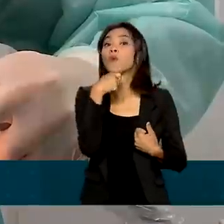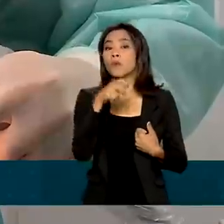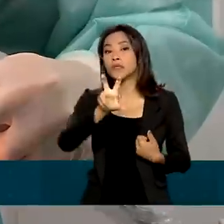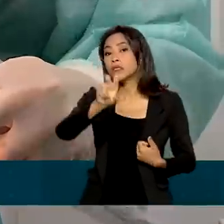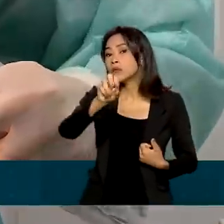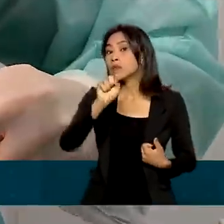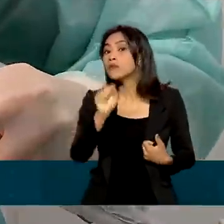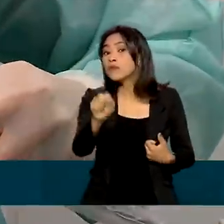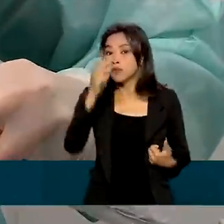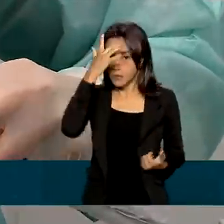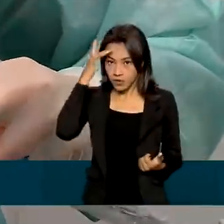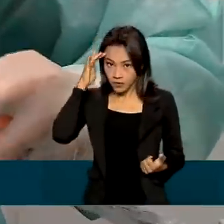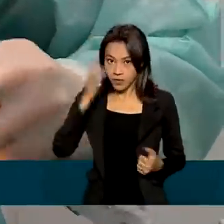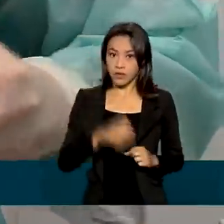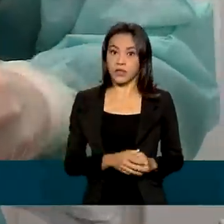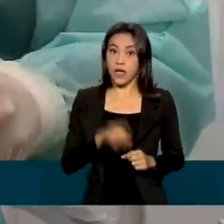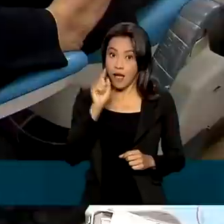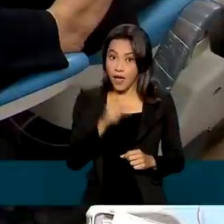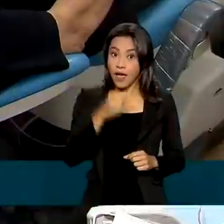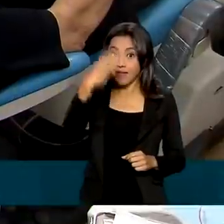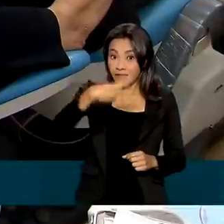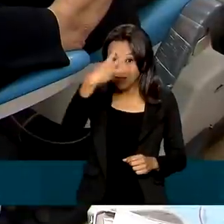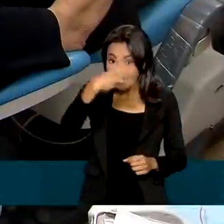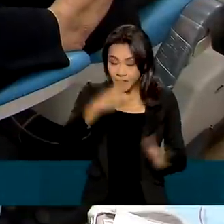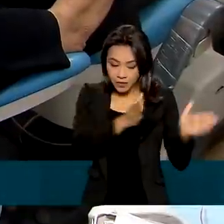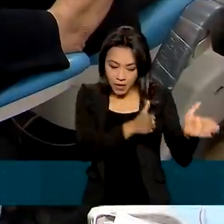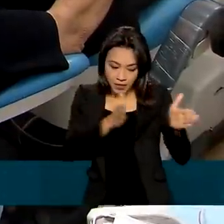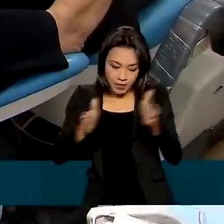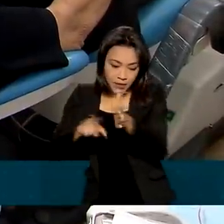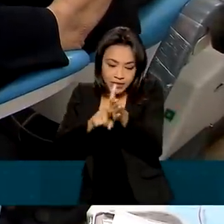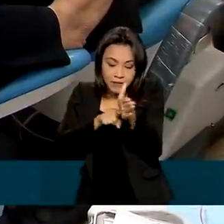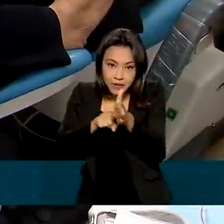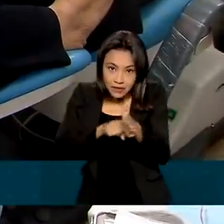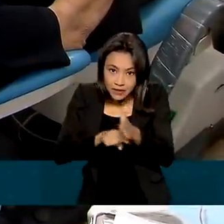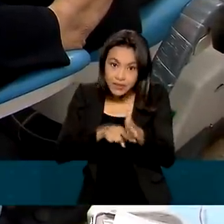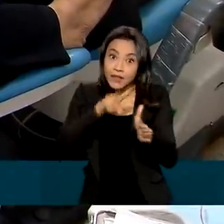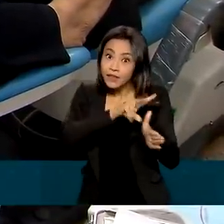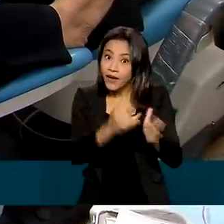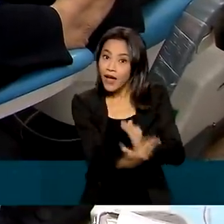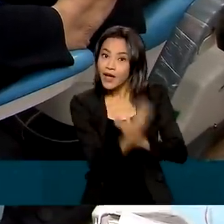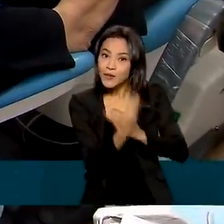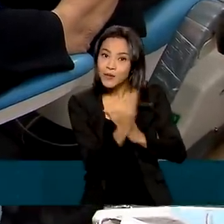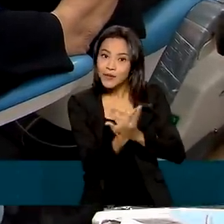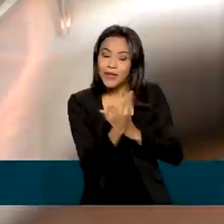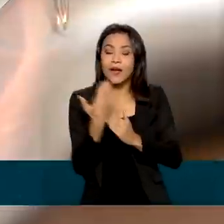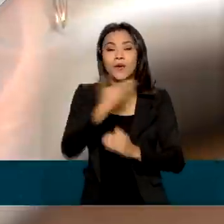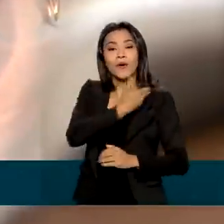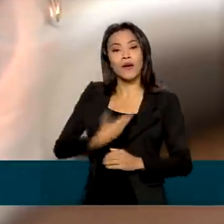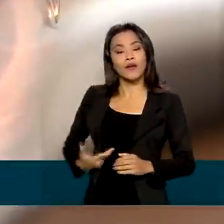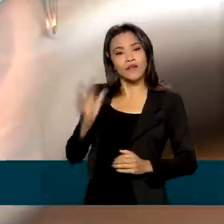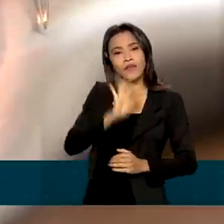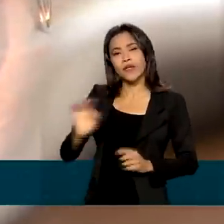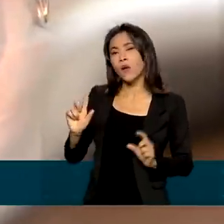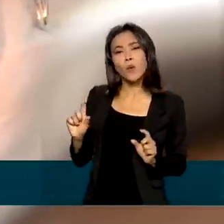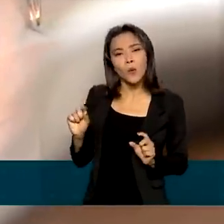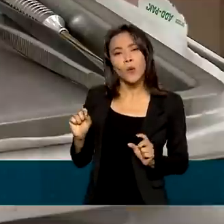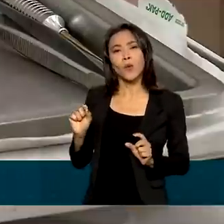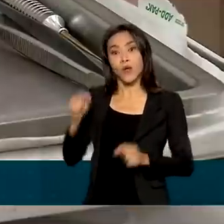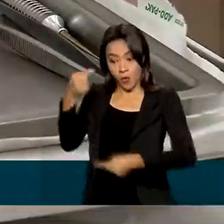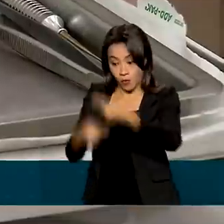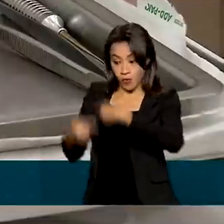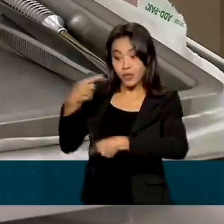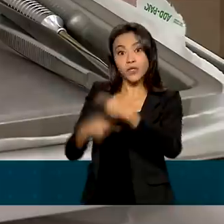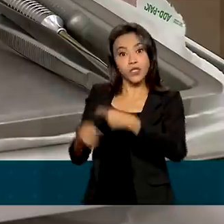Será a terceira edição da Pesquisa Nacional de Saúde Bucal, que vai ajudar o governo federal com políticas